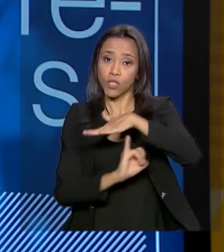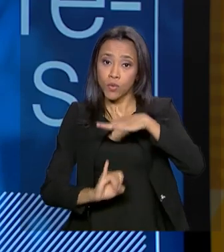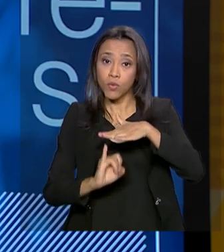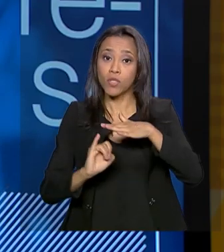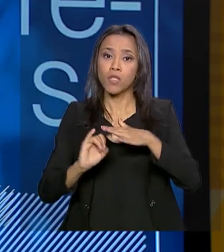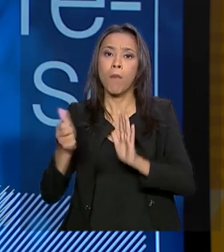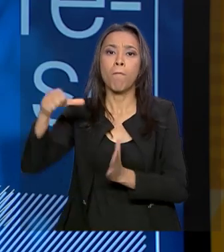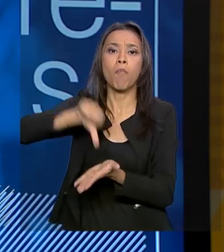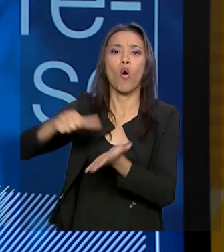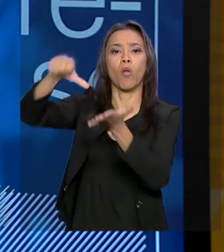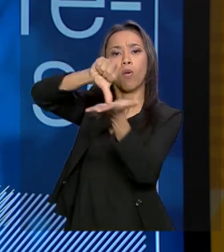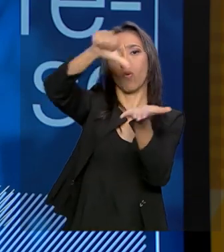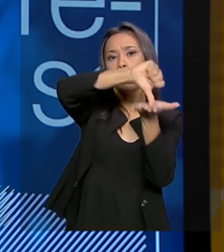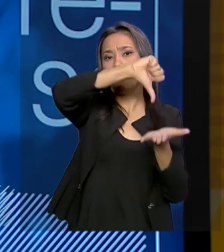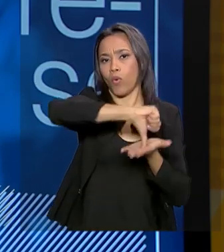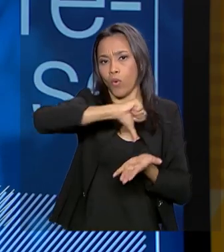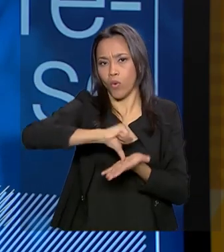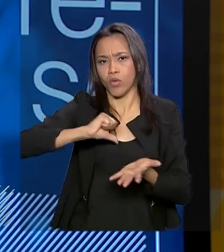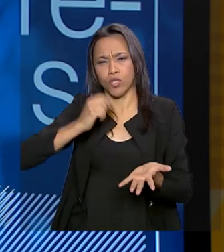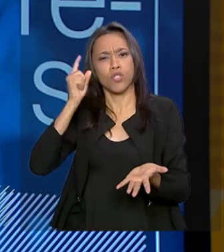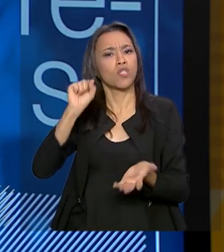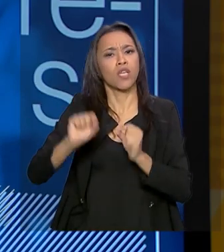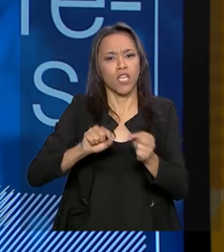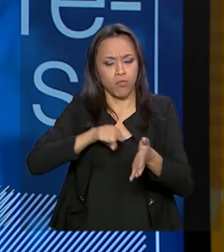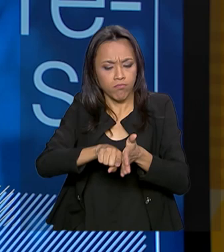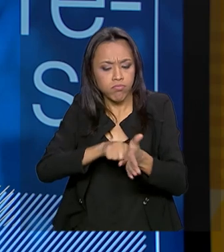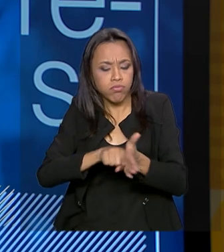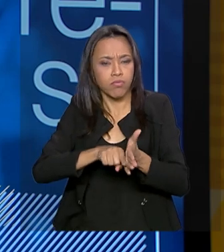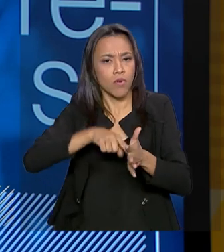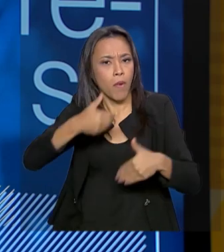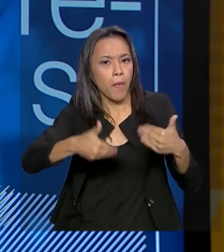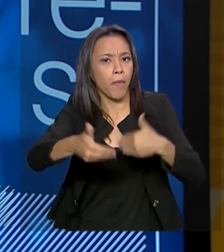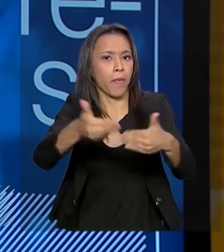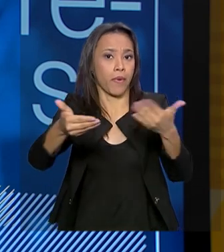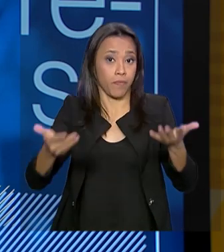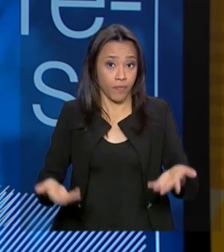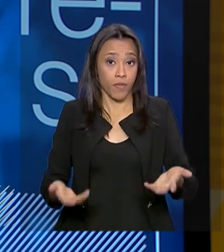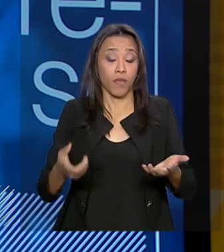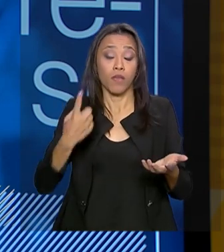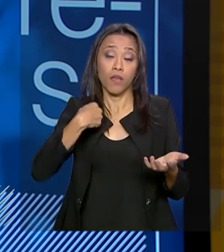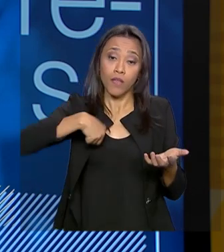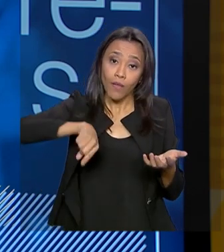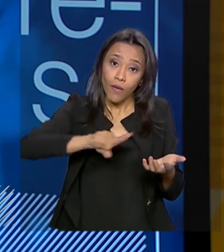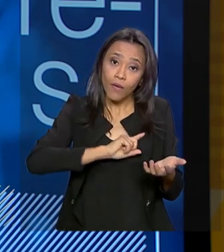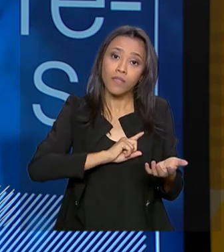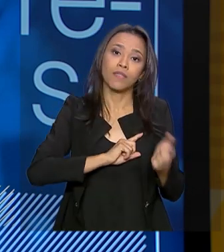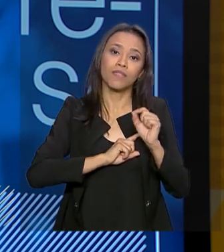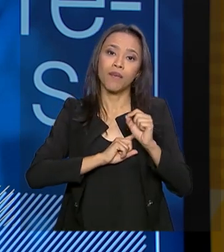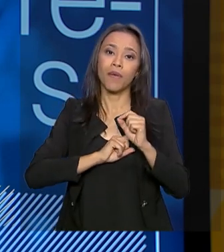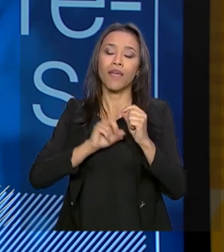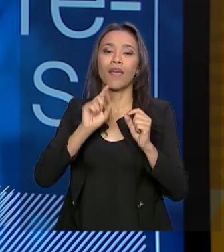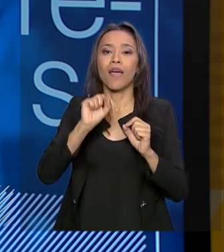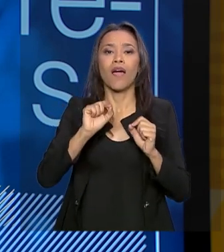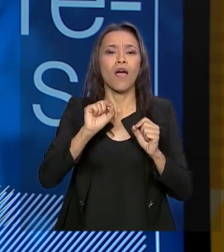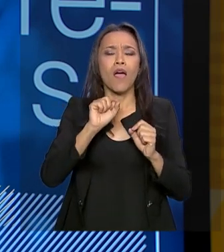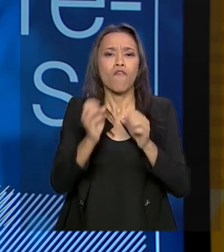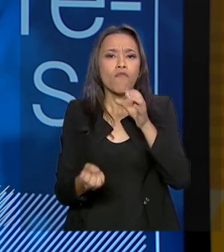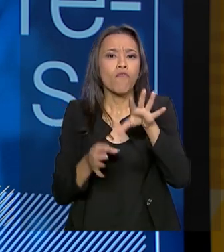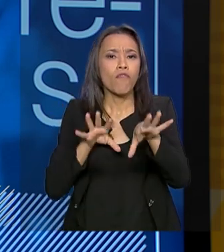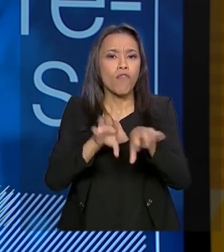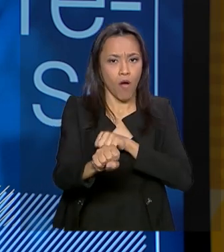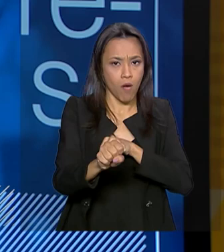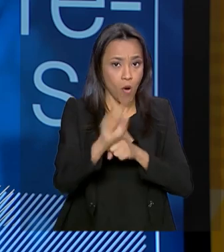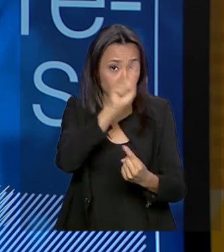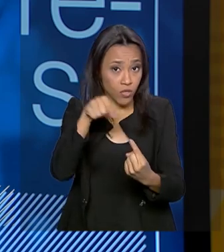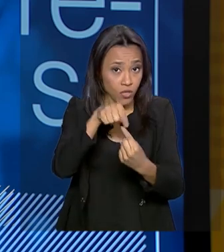do país. E a gente está retornando à necessidade da própria concepção da universidade. A universidade forma alunos